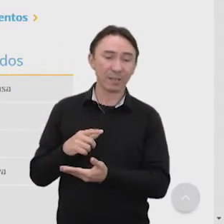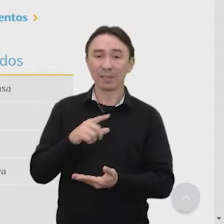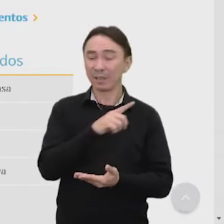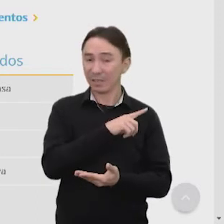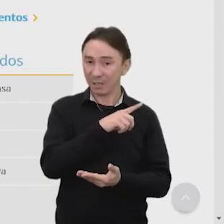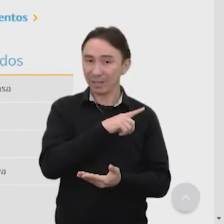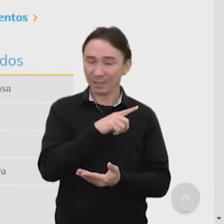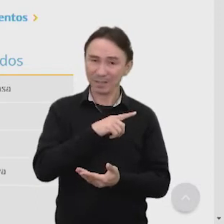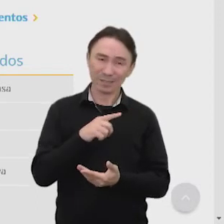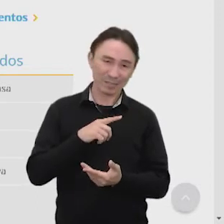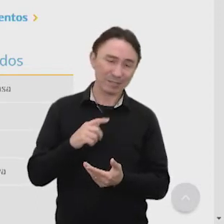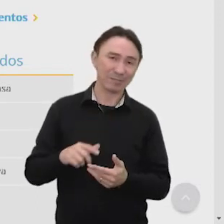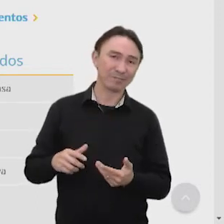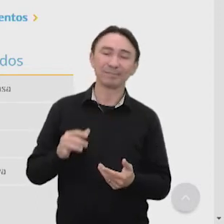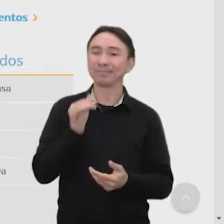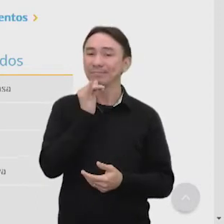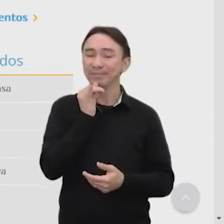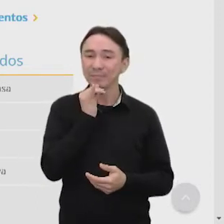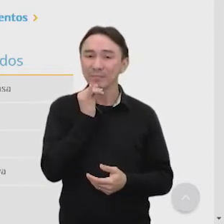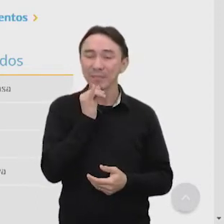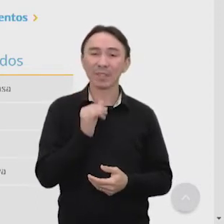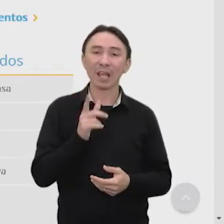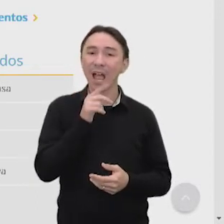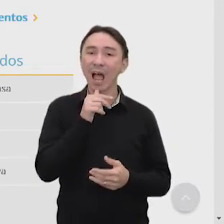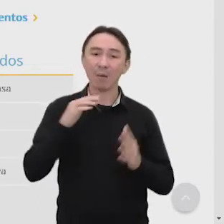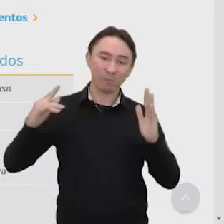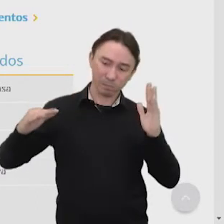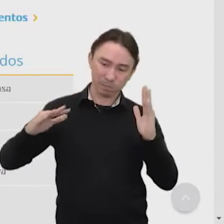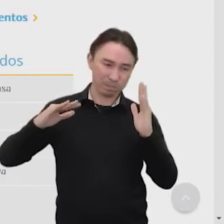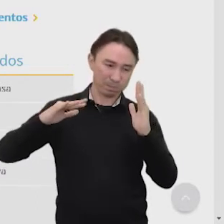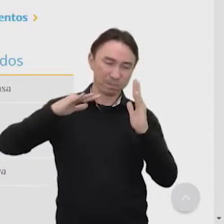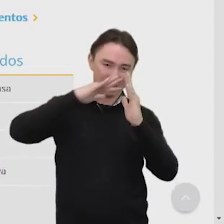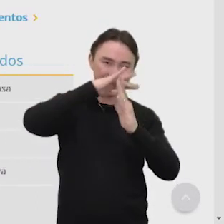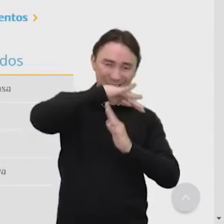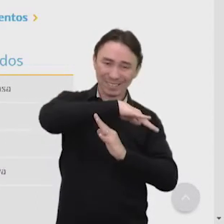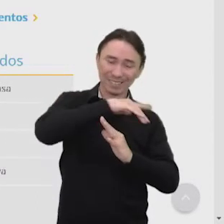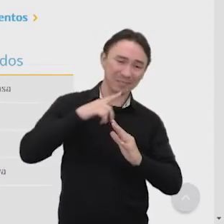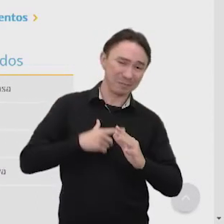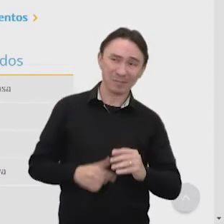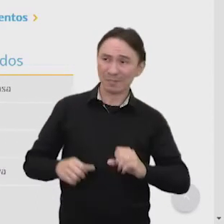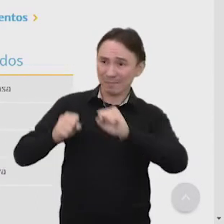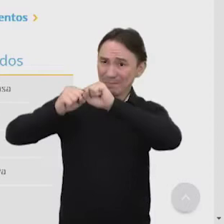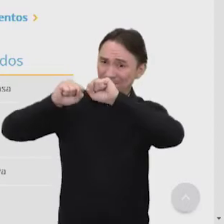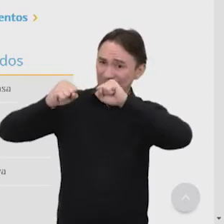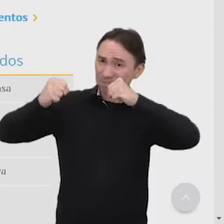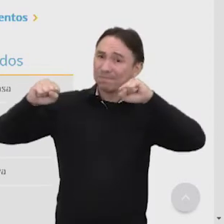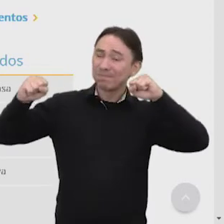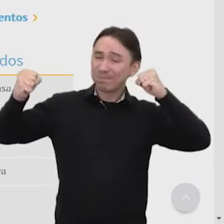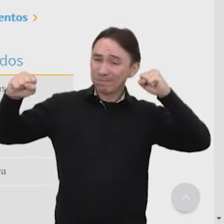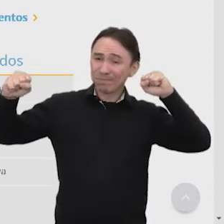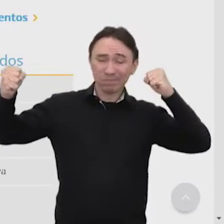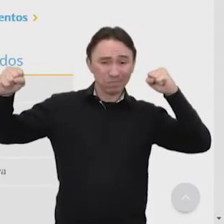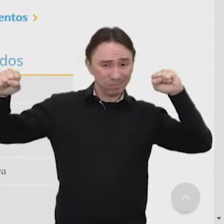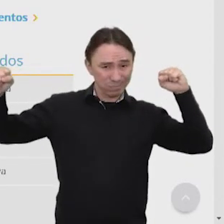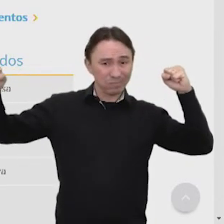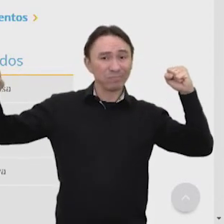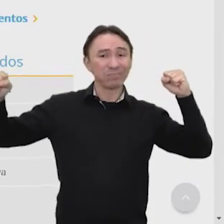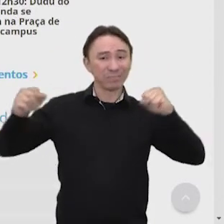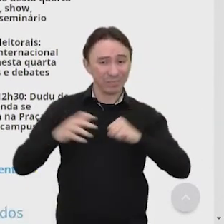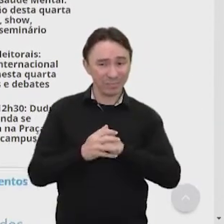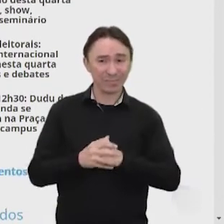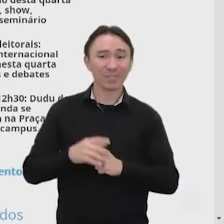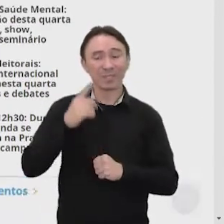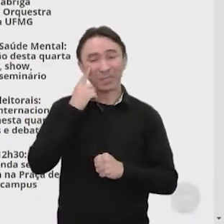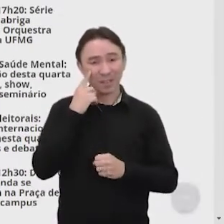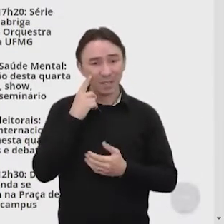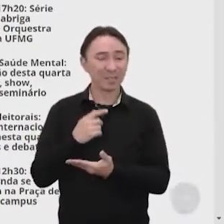muito impacto, né, uma usina hidrelétrica, ela ocupa muito espaço, como vocês podem ver aqui na usina de Itaipu, você